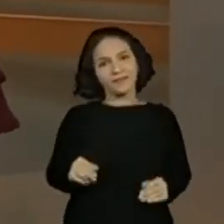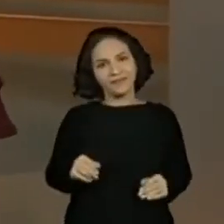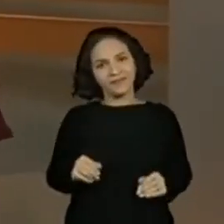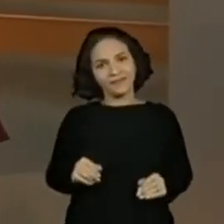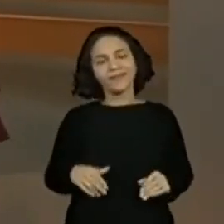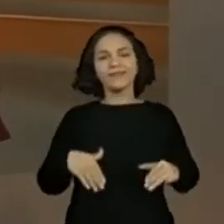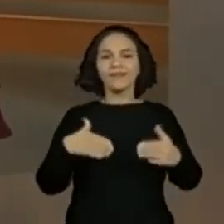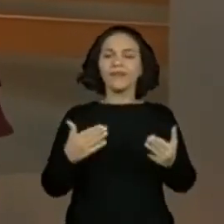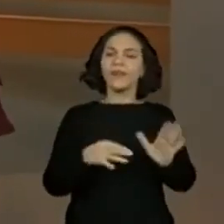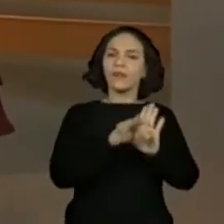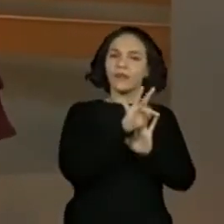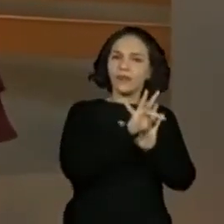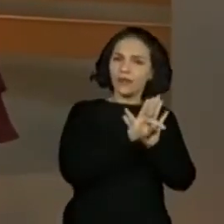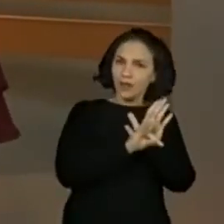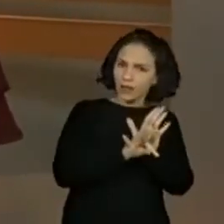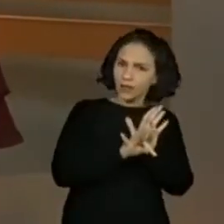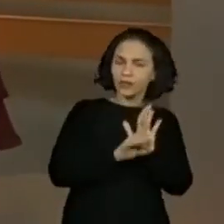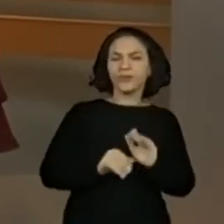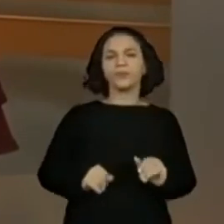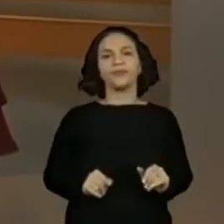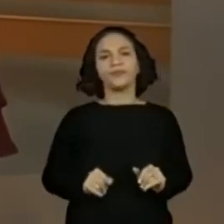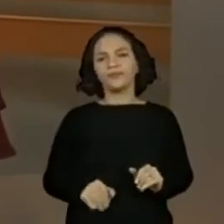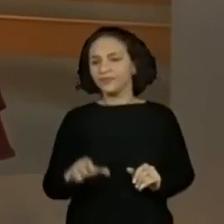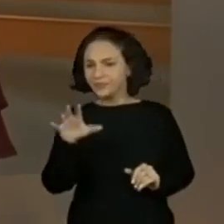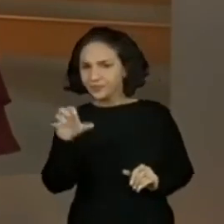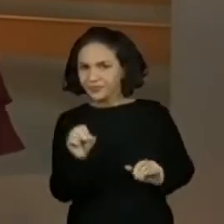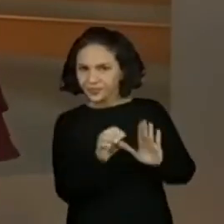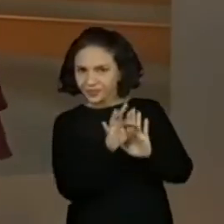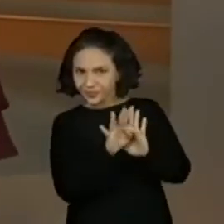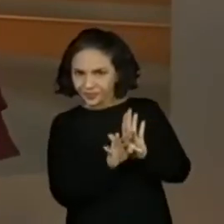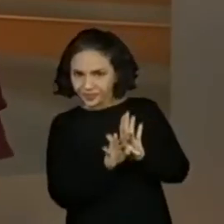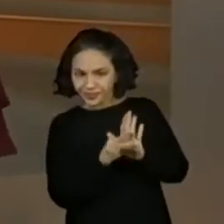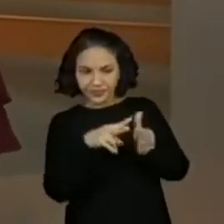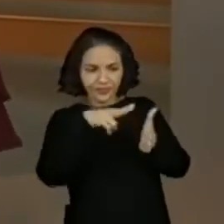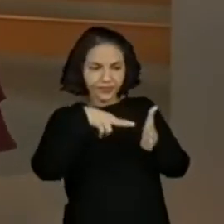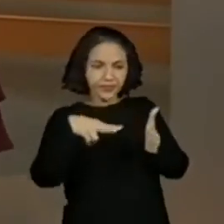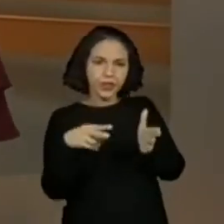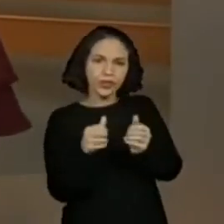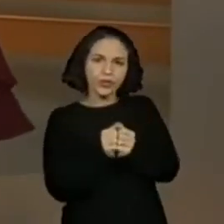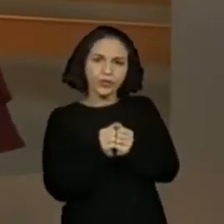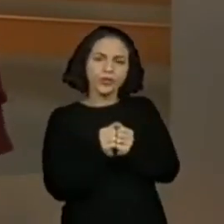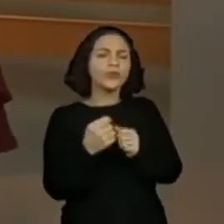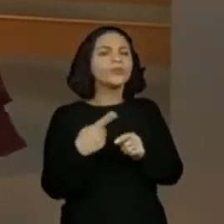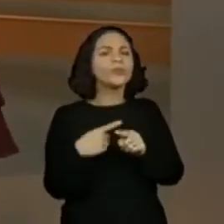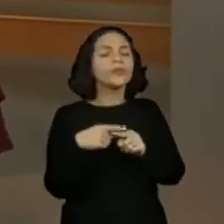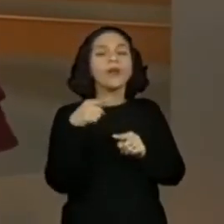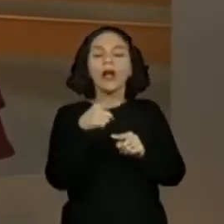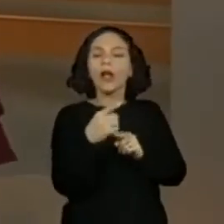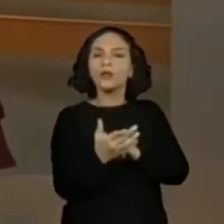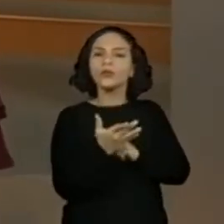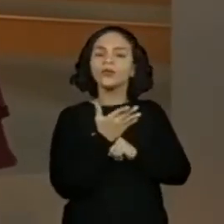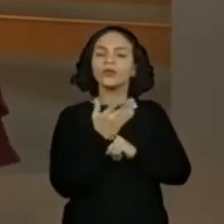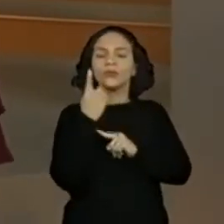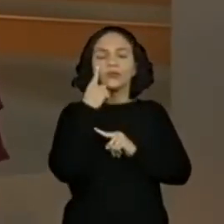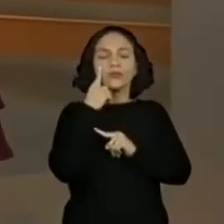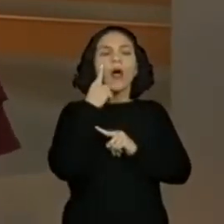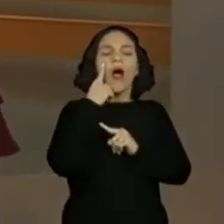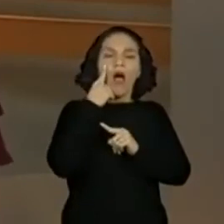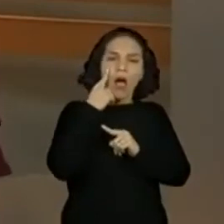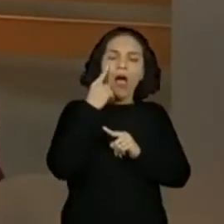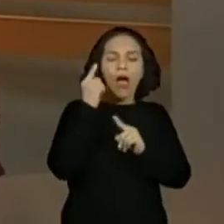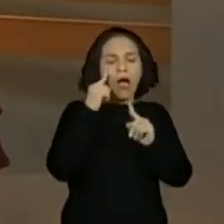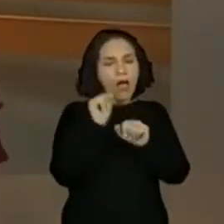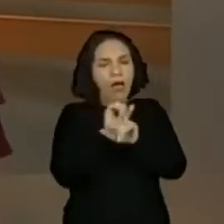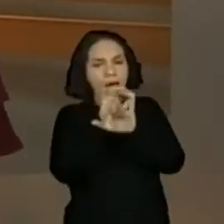pega o texto, ou a primeira parte do texto, a gente vai ler juntos, porque ele que vai nos ambientar, ele que vai falar do que se